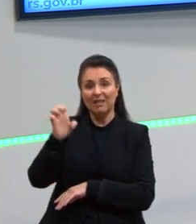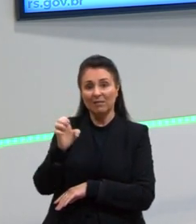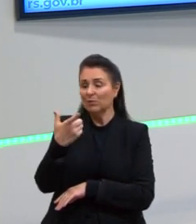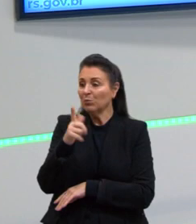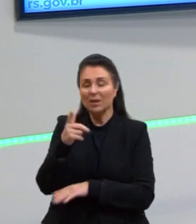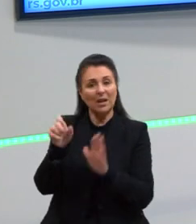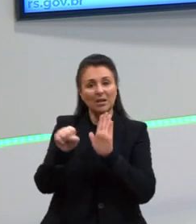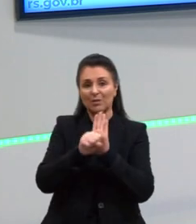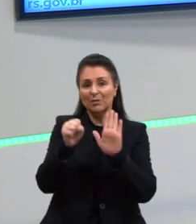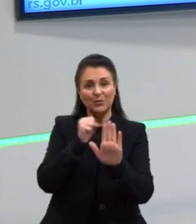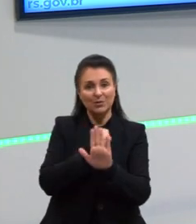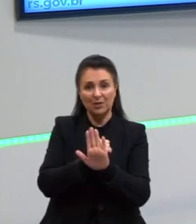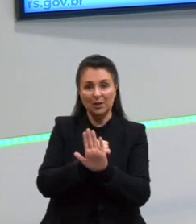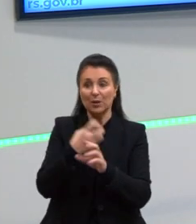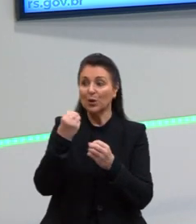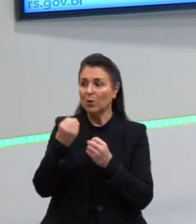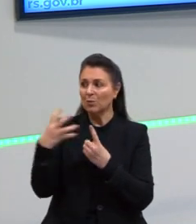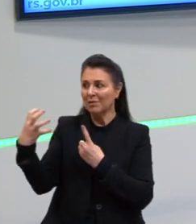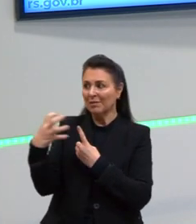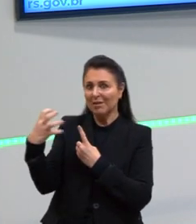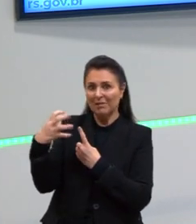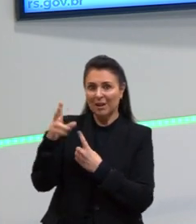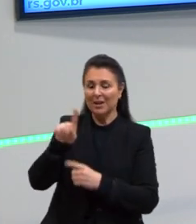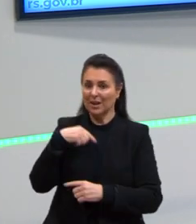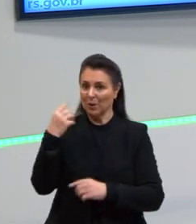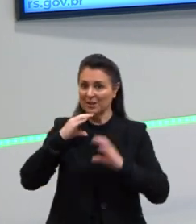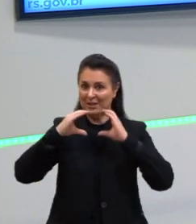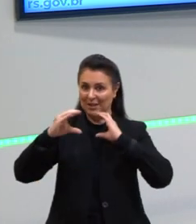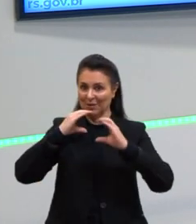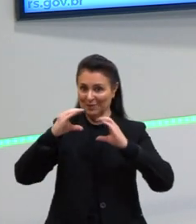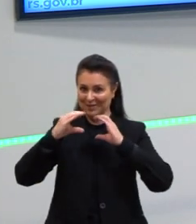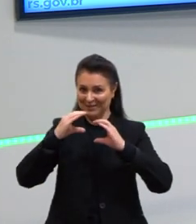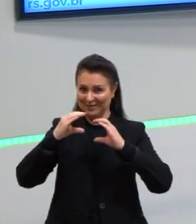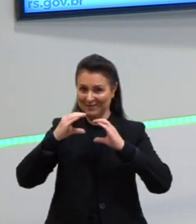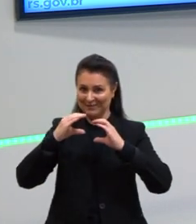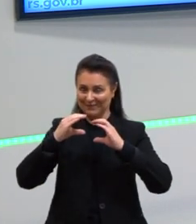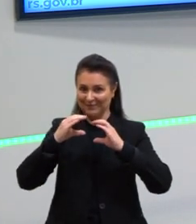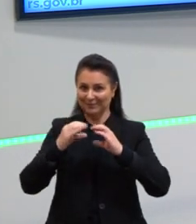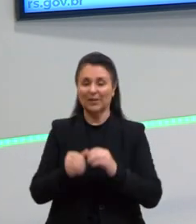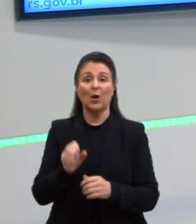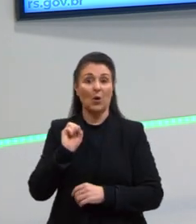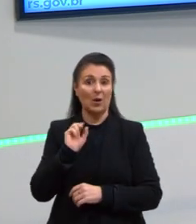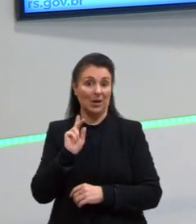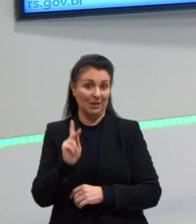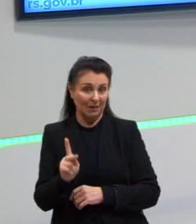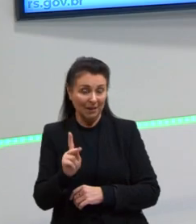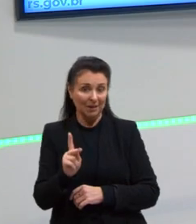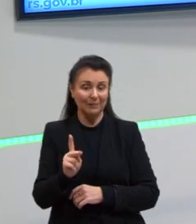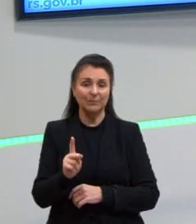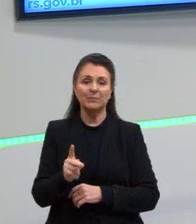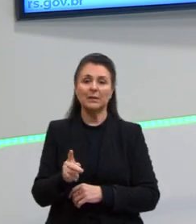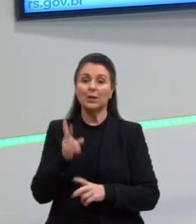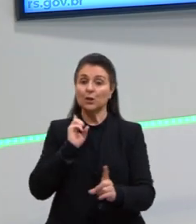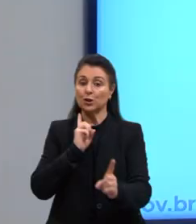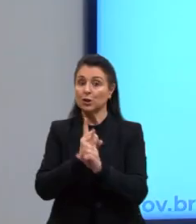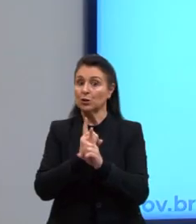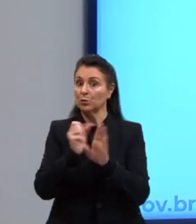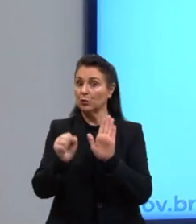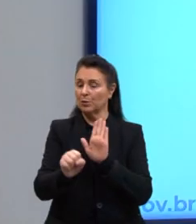como elas interferem na nossa comunicação linguística. Beleza. Vimos ali qual é o nosso sujeito.